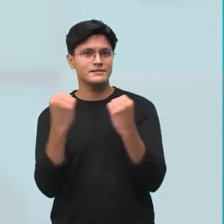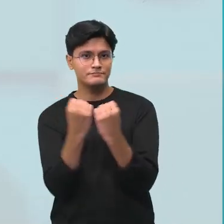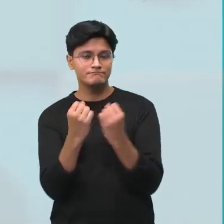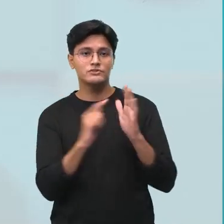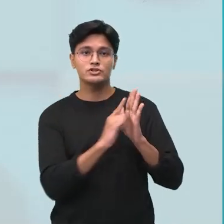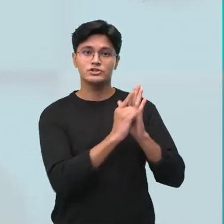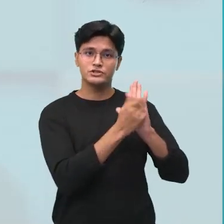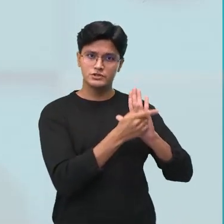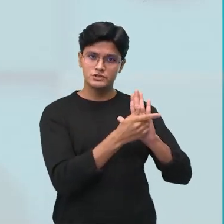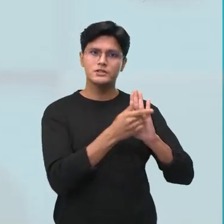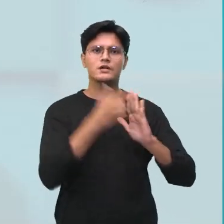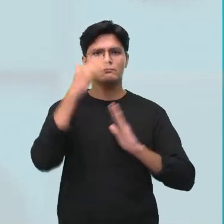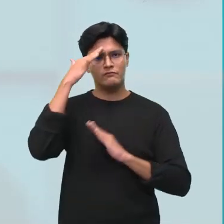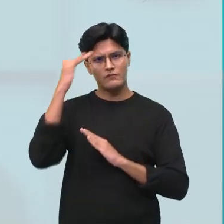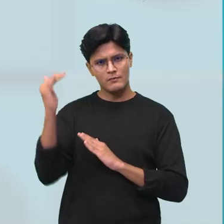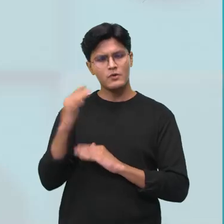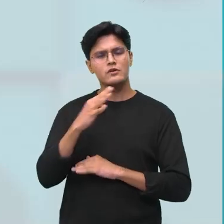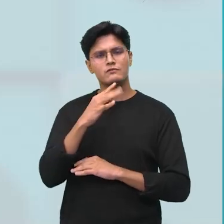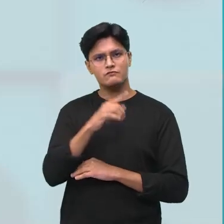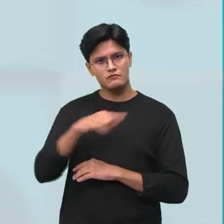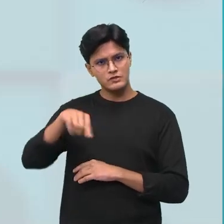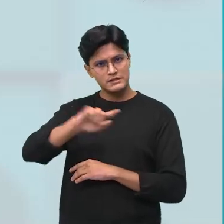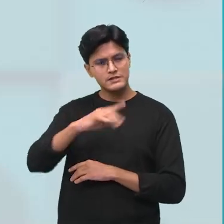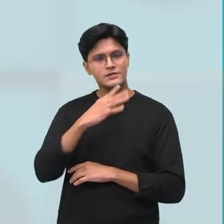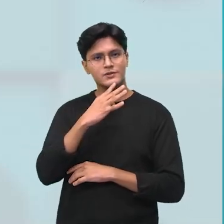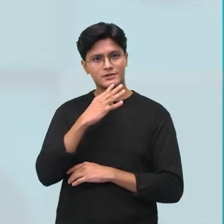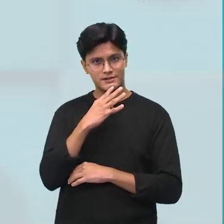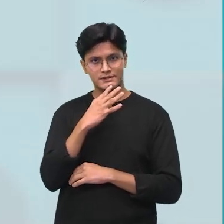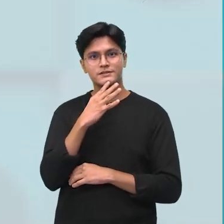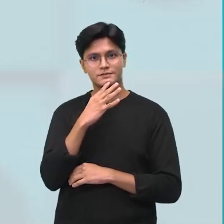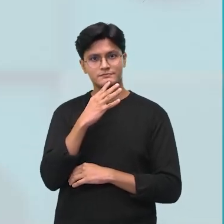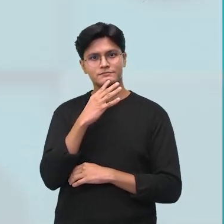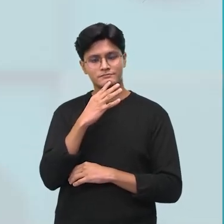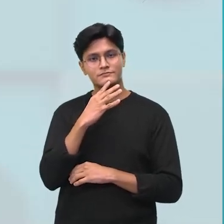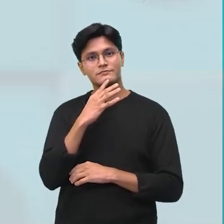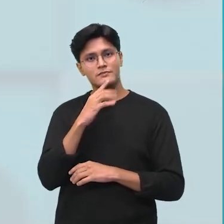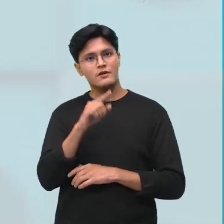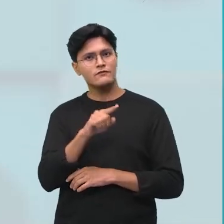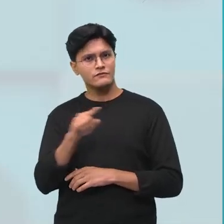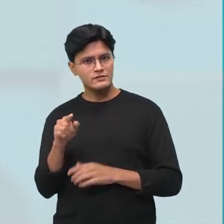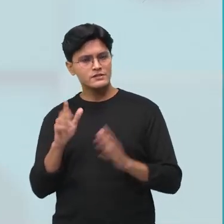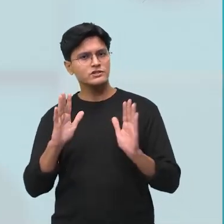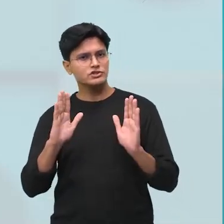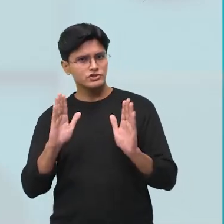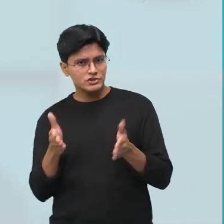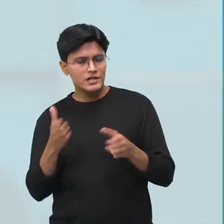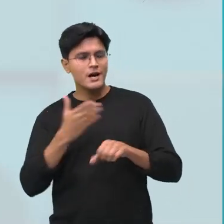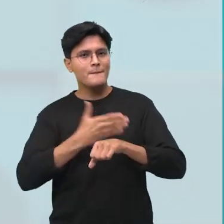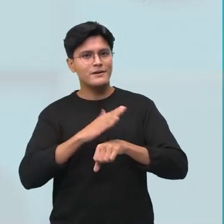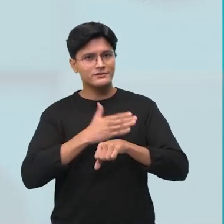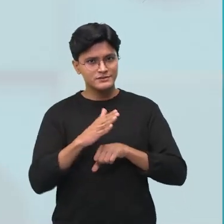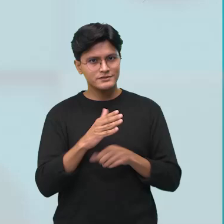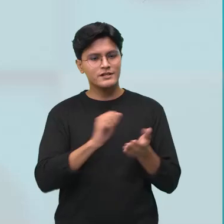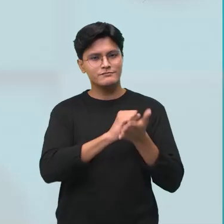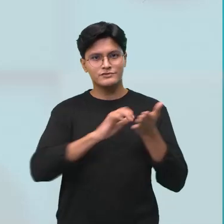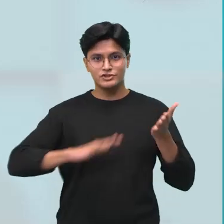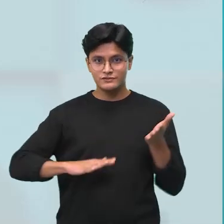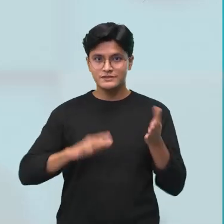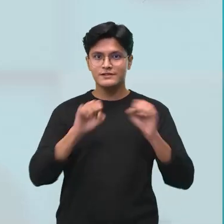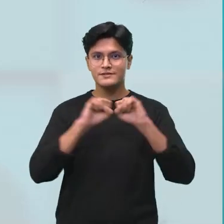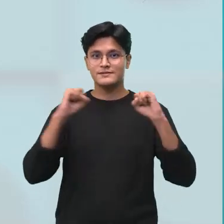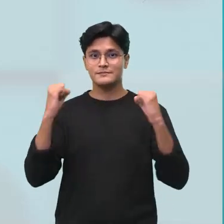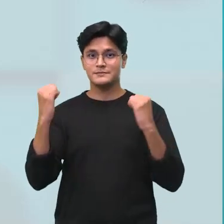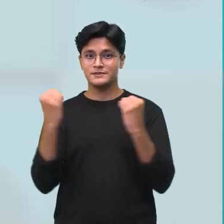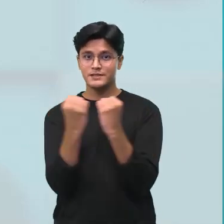bastante conhecido de vocês aí, né? Tá vendo como vocês já treinam, já fazem esse tipo de trabalho aí, de apresentação,